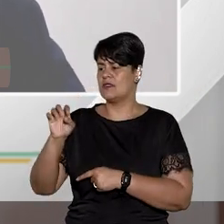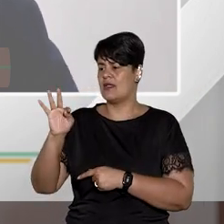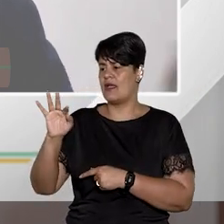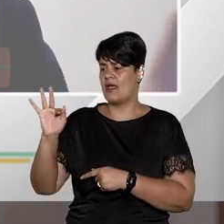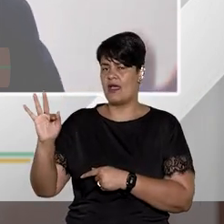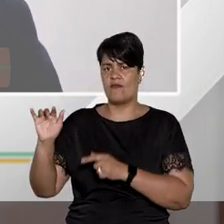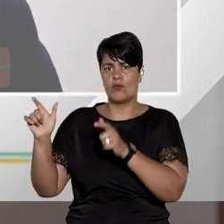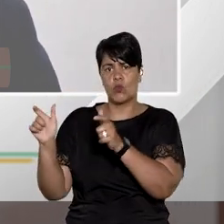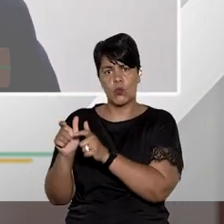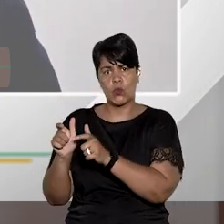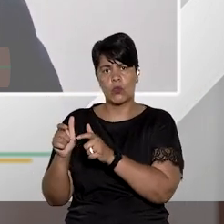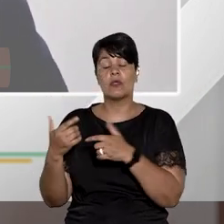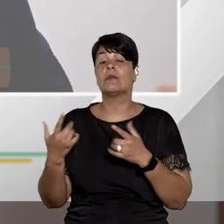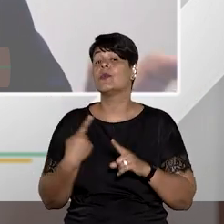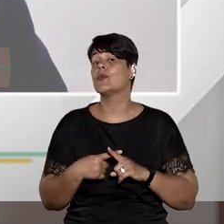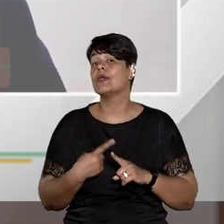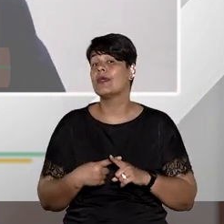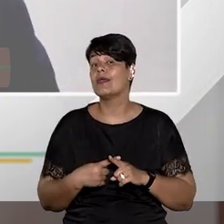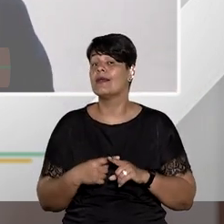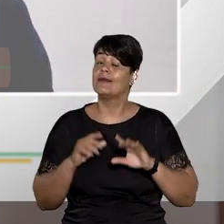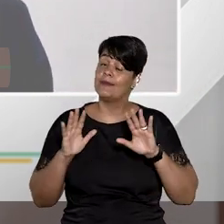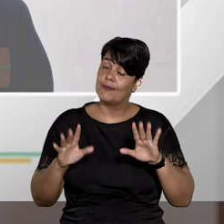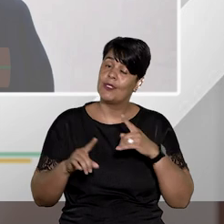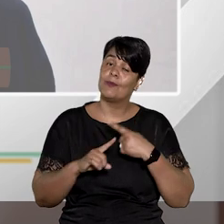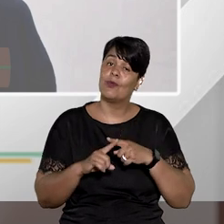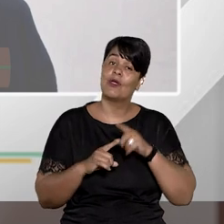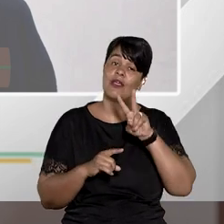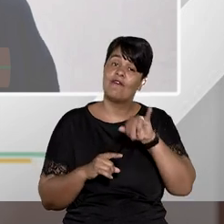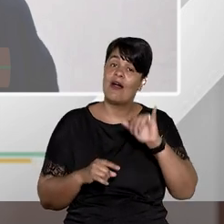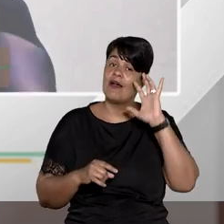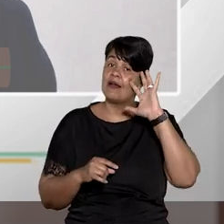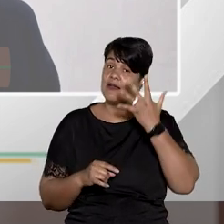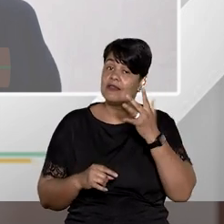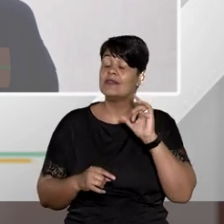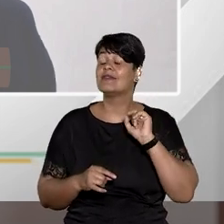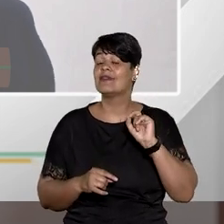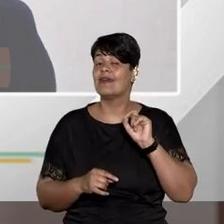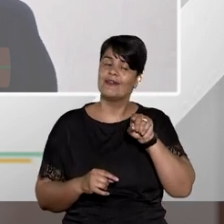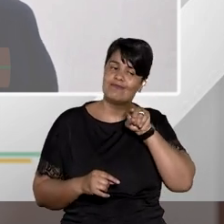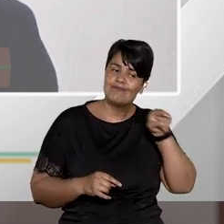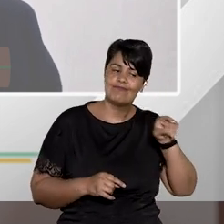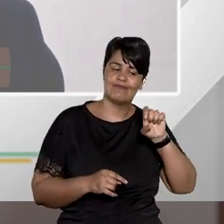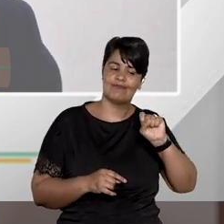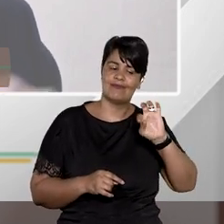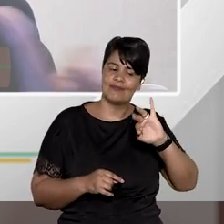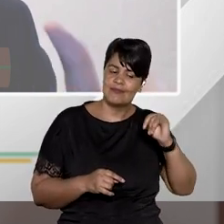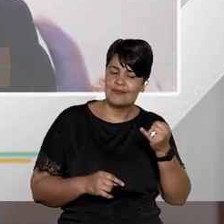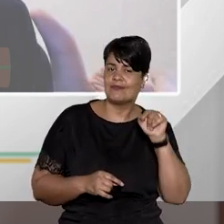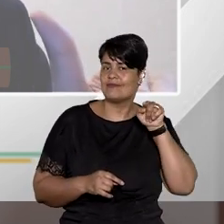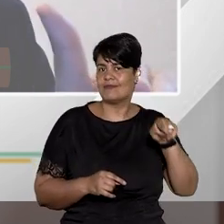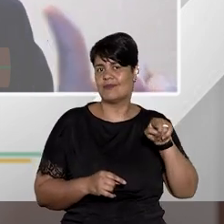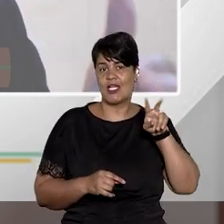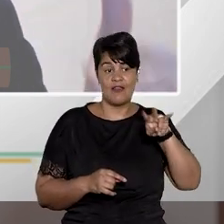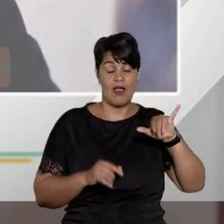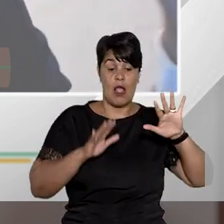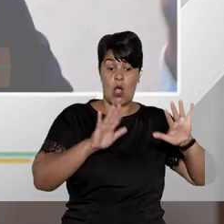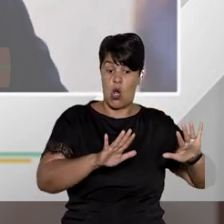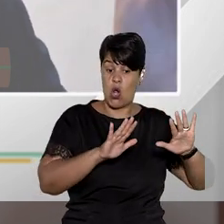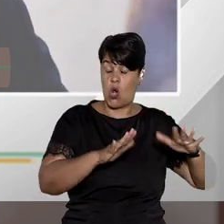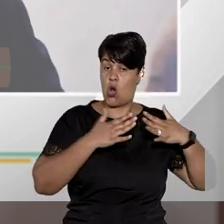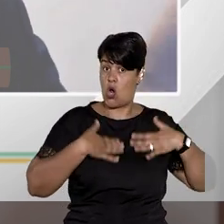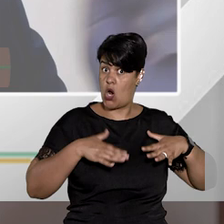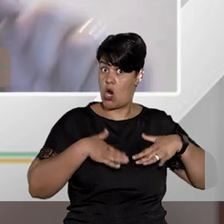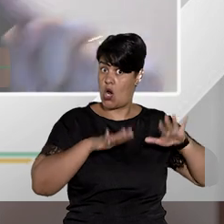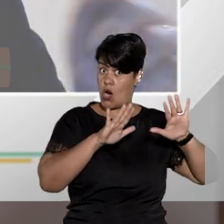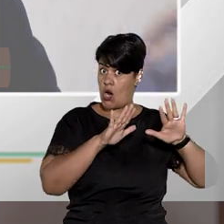porque normalmente quem vai resolver a situação vai ser o STJ o STJ vai acalmar a situação e a